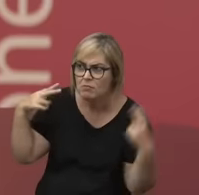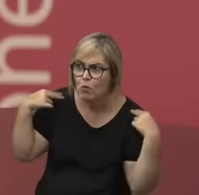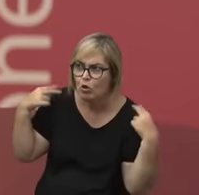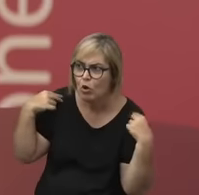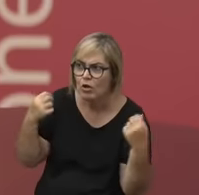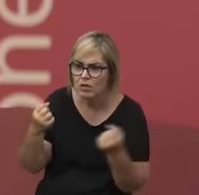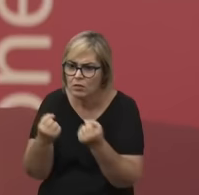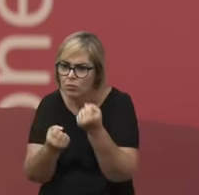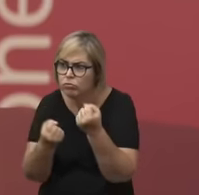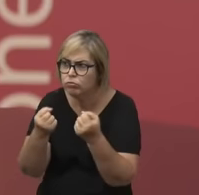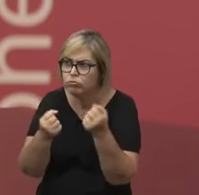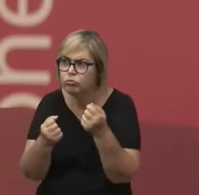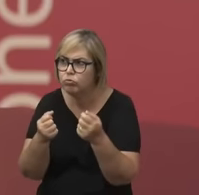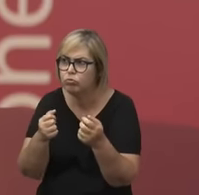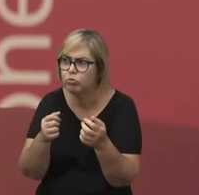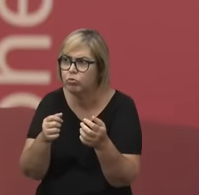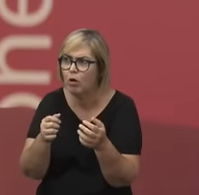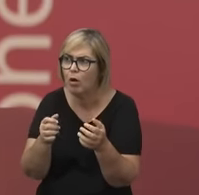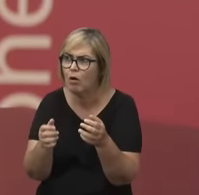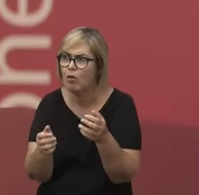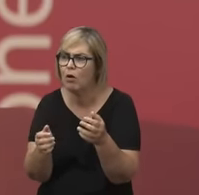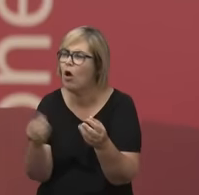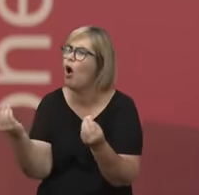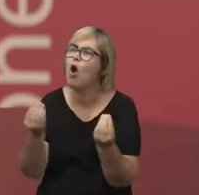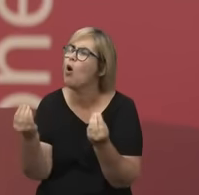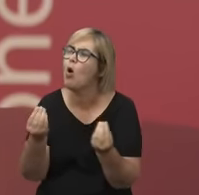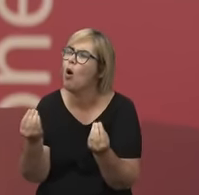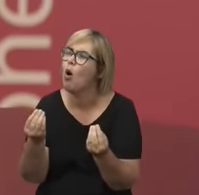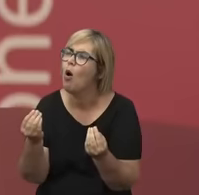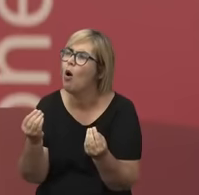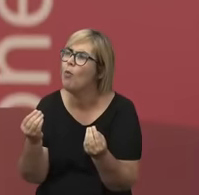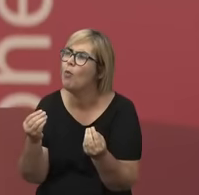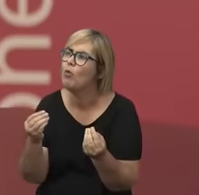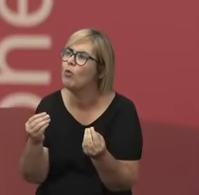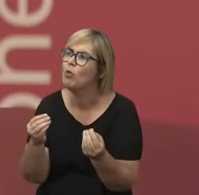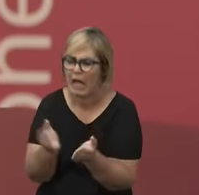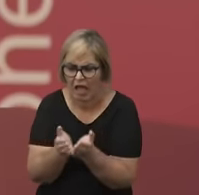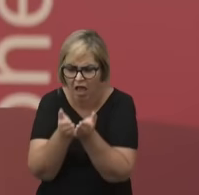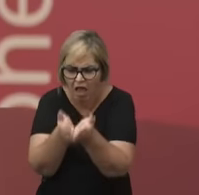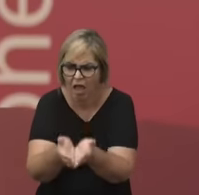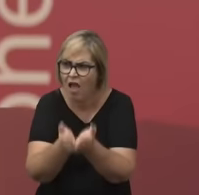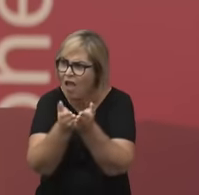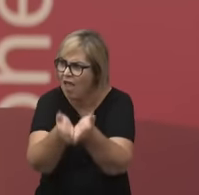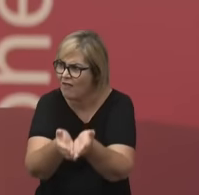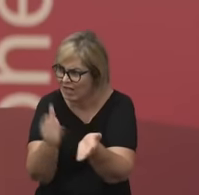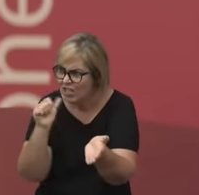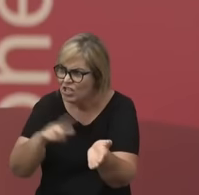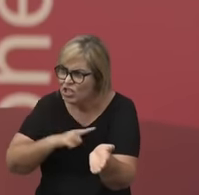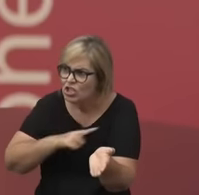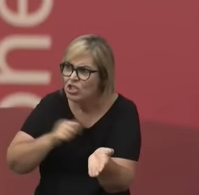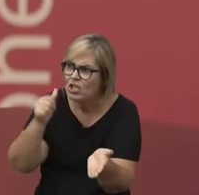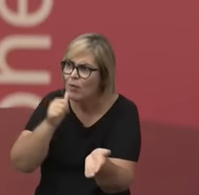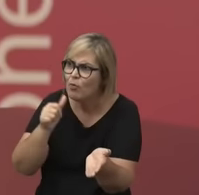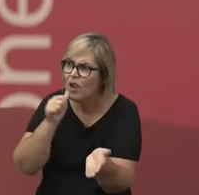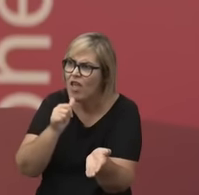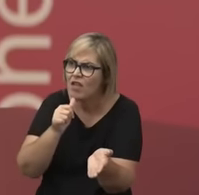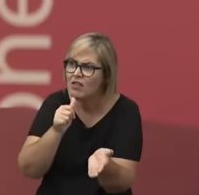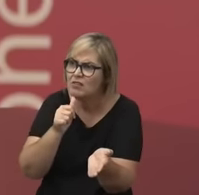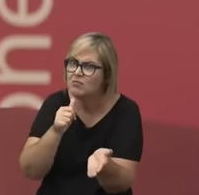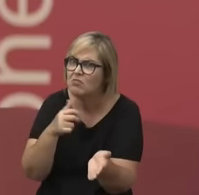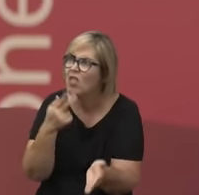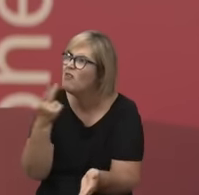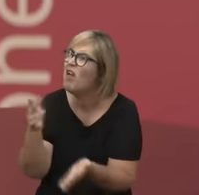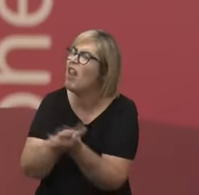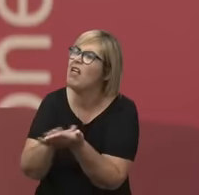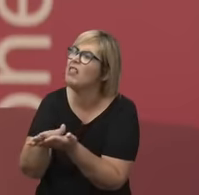nas caravelas, né? Qual era o espaço ocupado por mulheres? Tinham mulheres que conheciam o céu, os mares? Por que a gente não ouve falar das